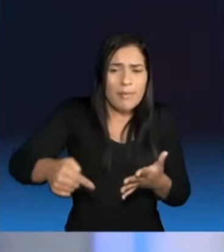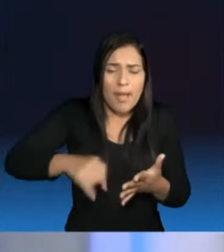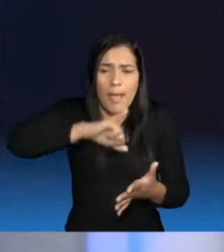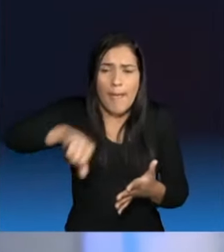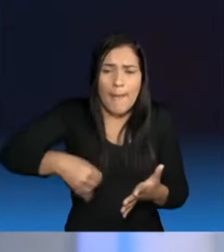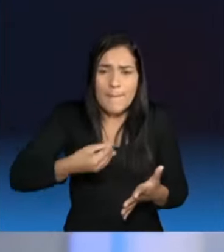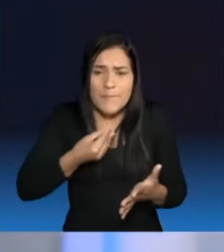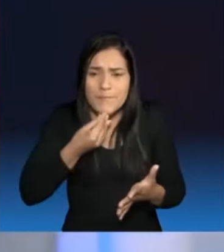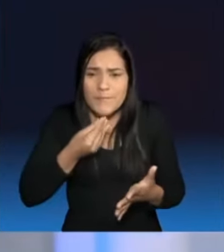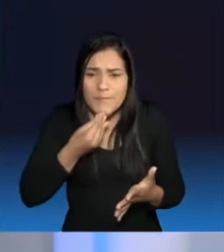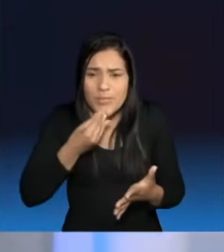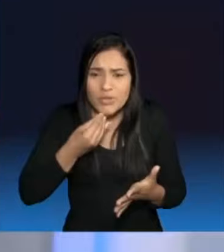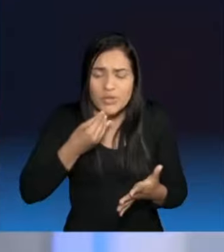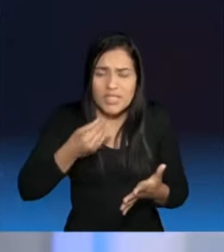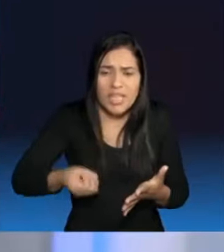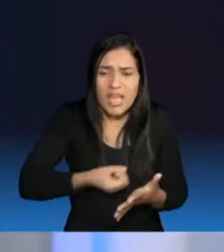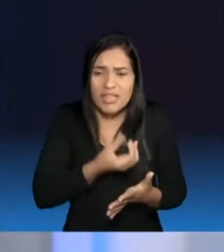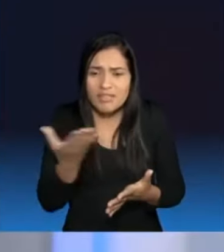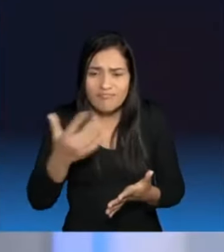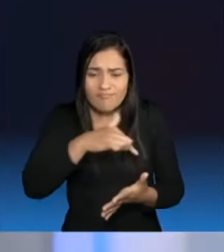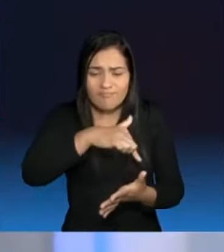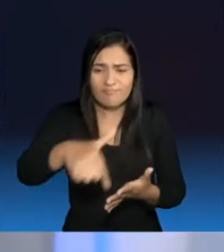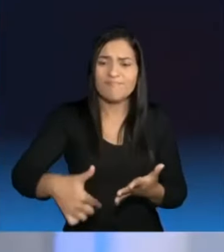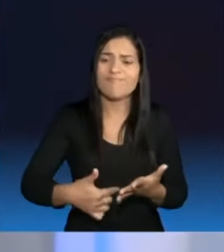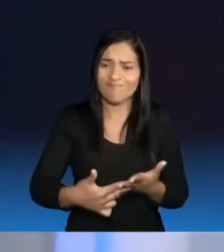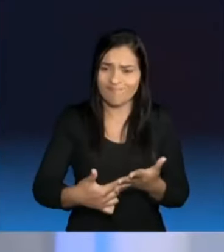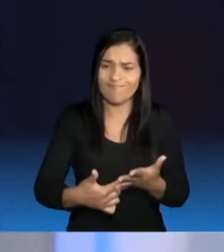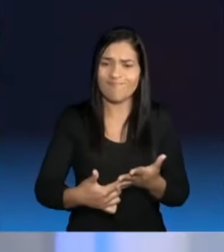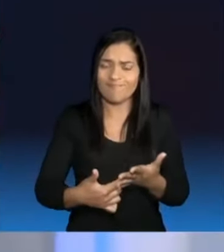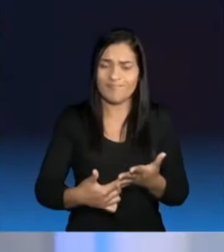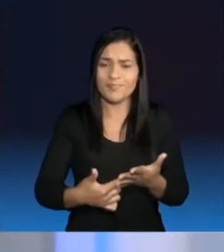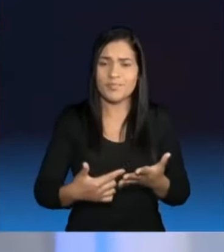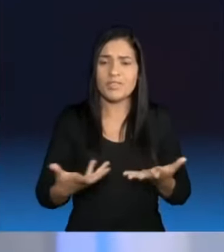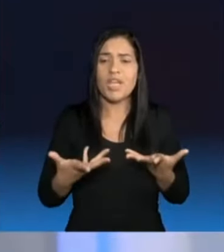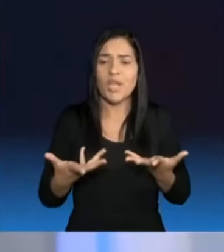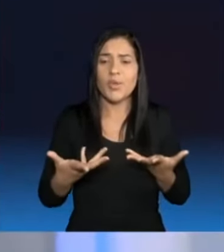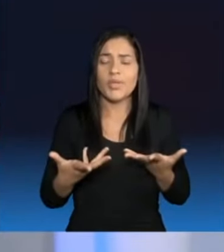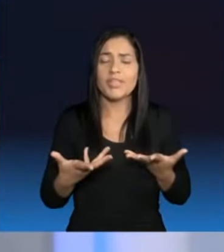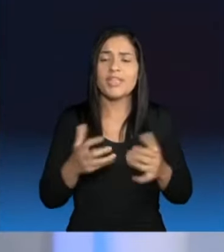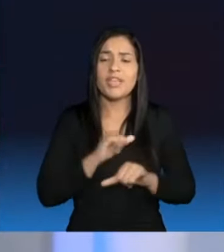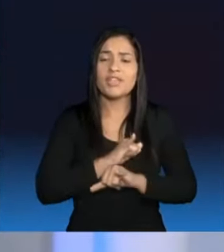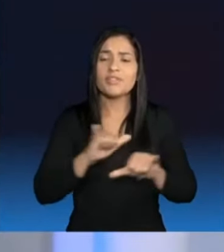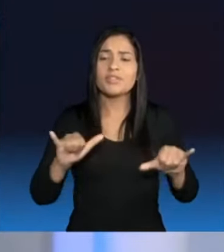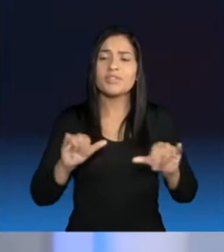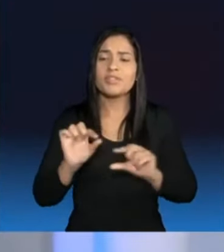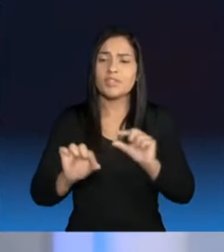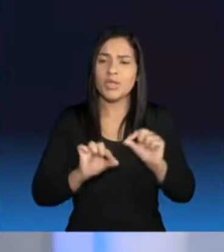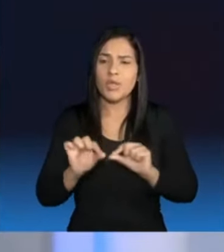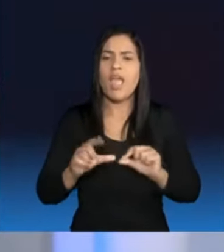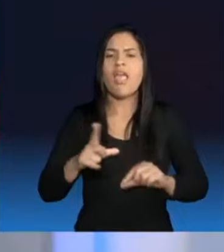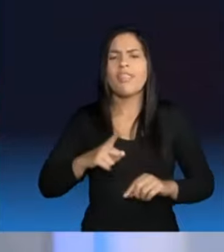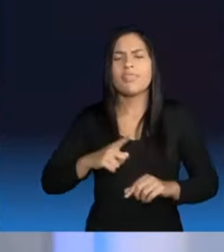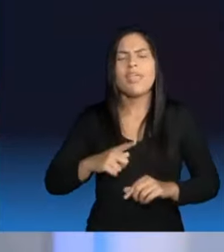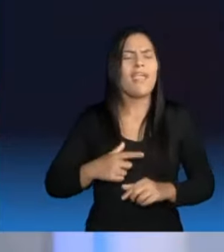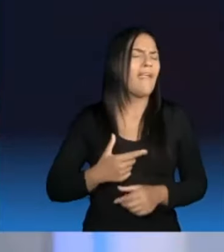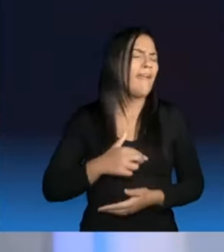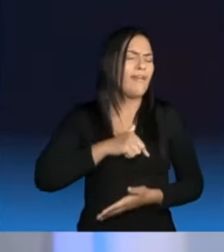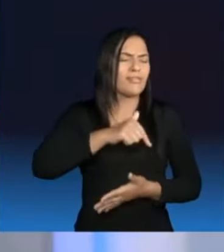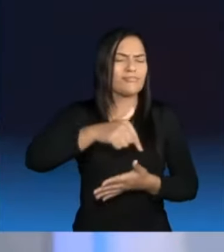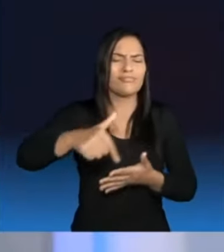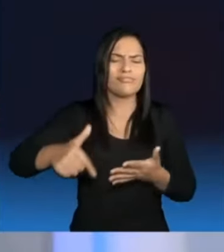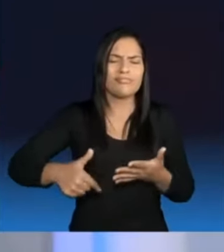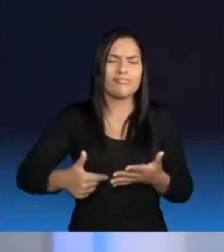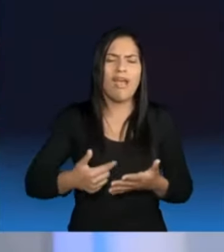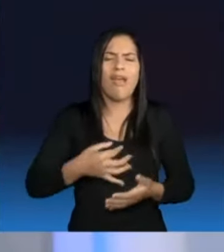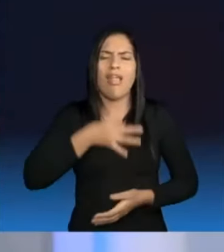nesse momento do país. Então, pessoal, eu queria deixar aqui um recado, teria várias outras coisas para comentar sobre as